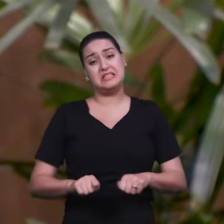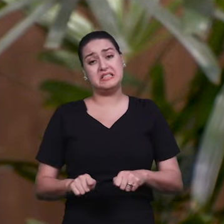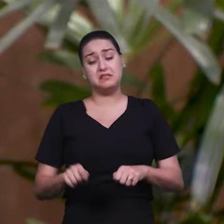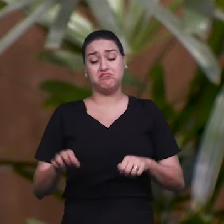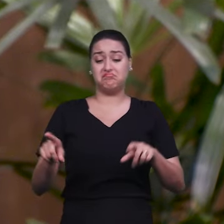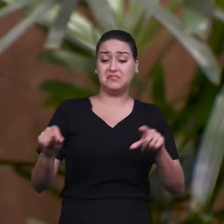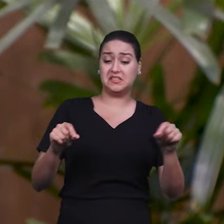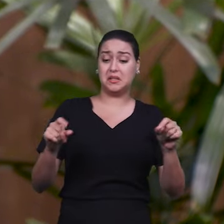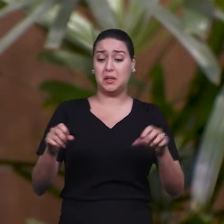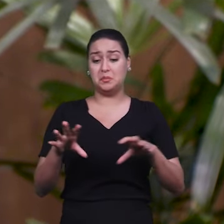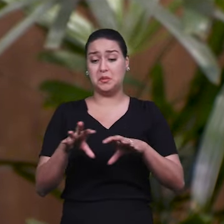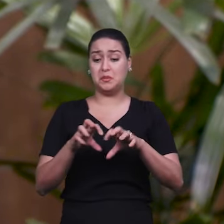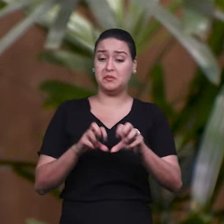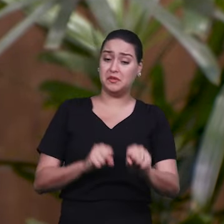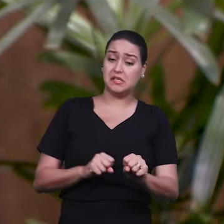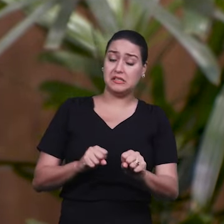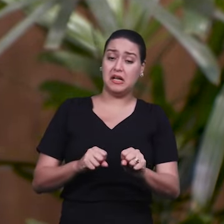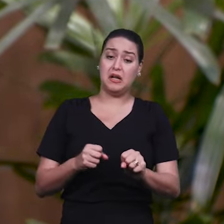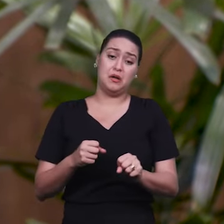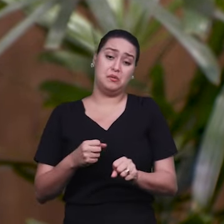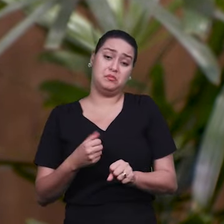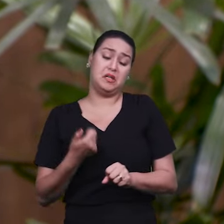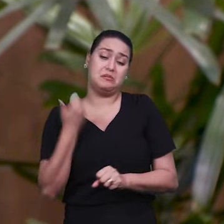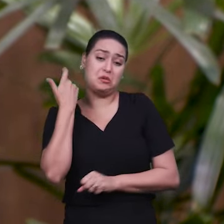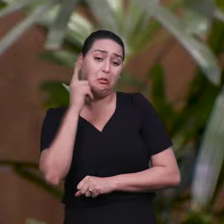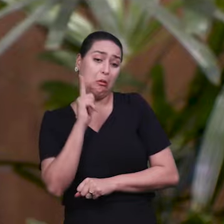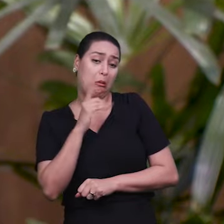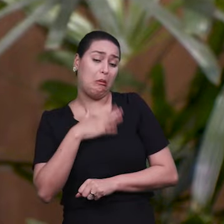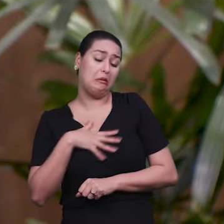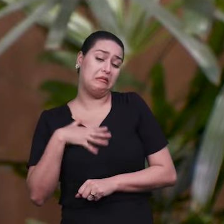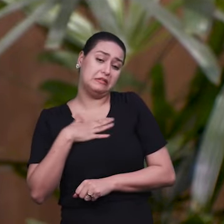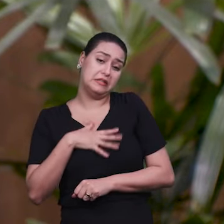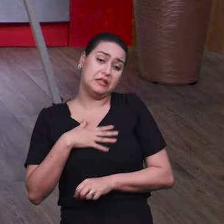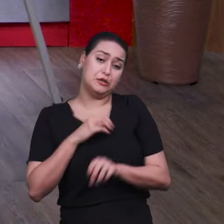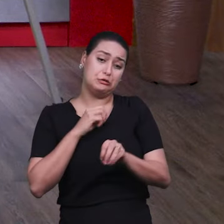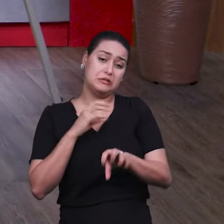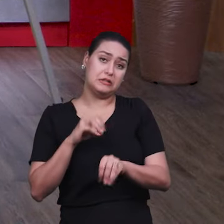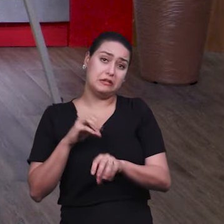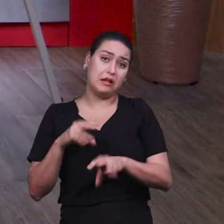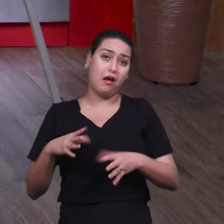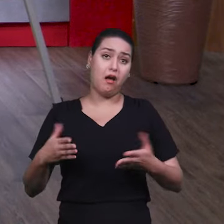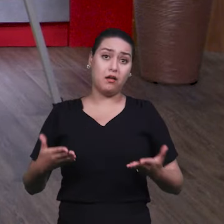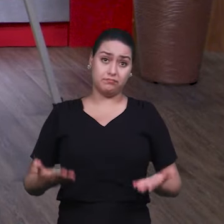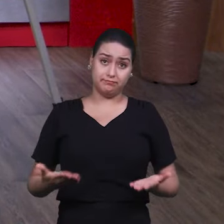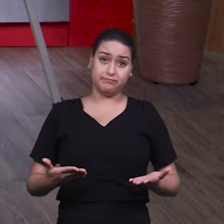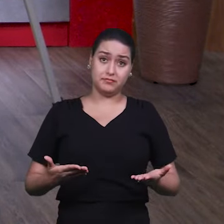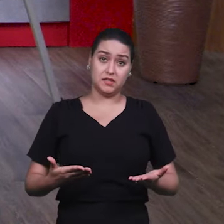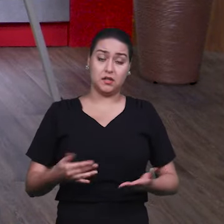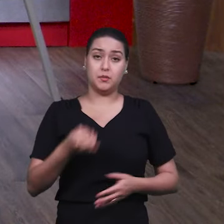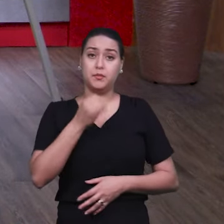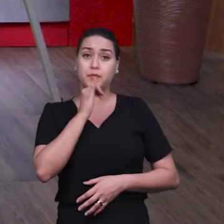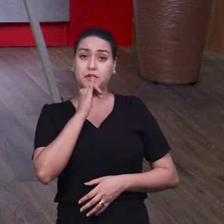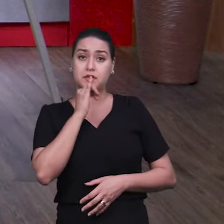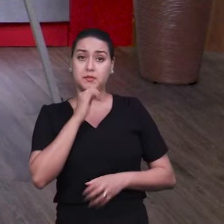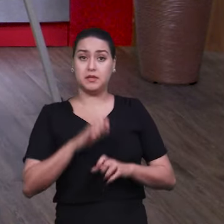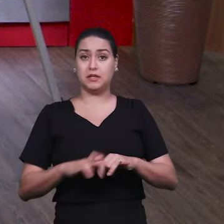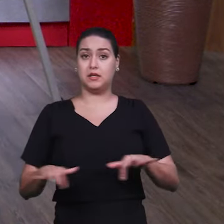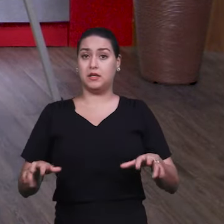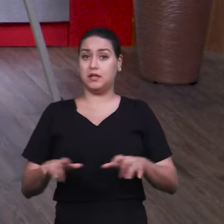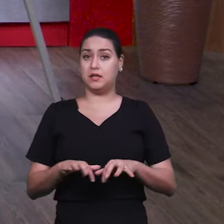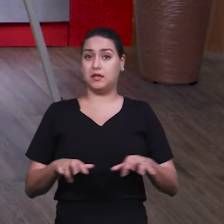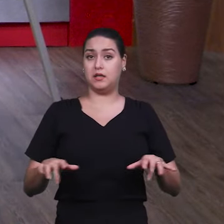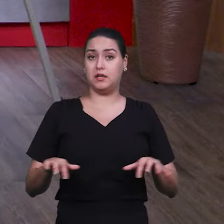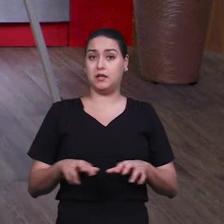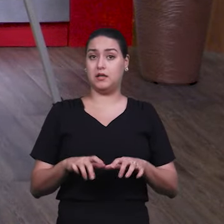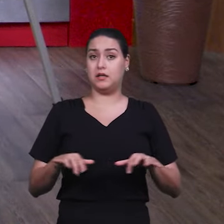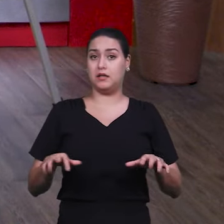até também da vocação, né? É, certeza. Com certeza, para você fazer alguém tocar piano de nível muito alto, o professor tem que ter uma base